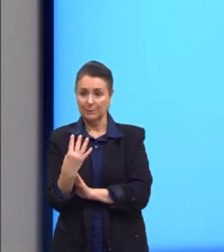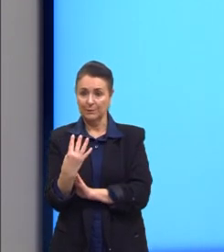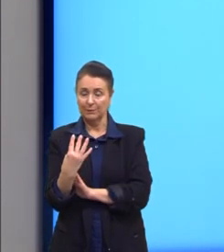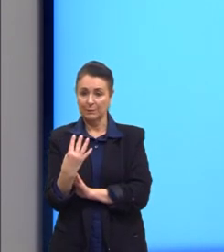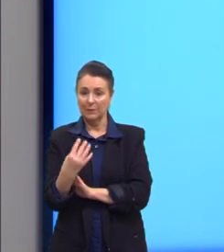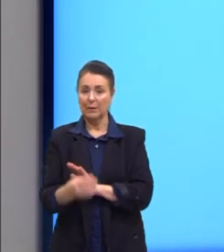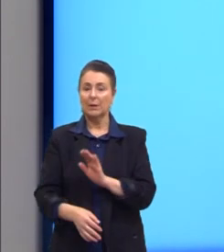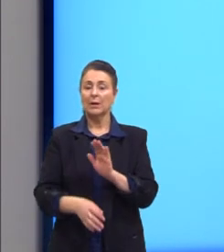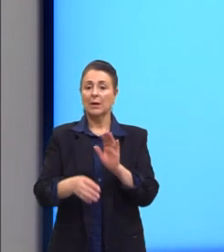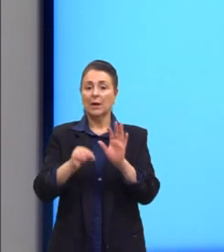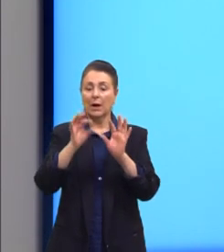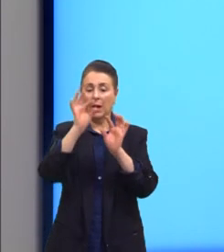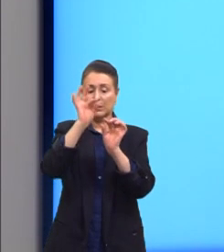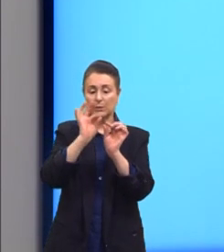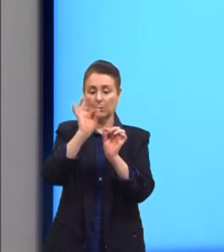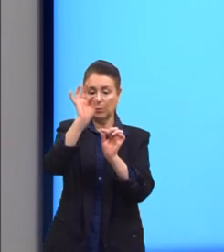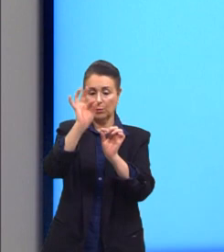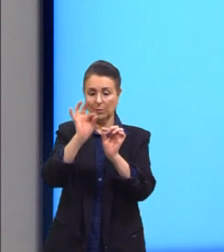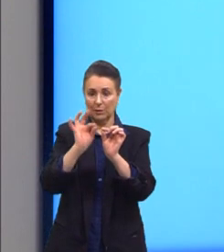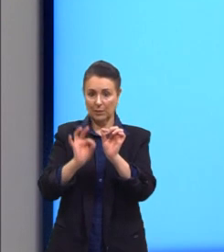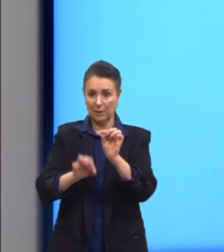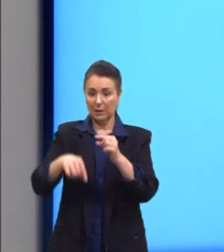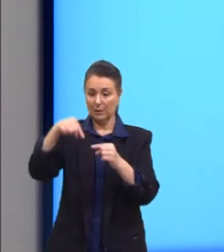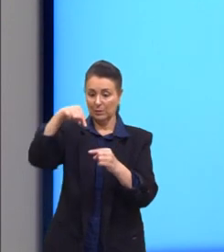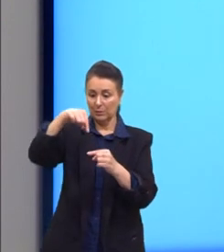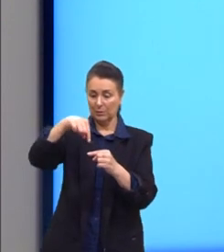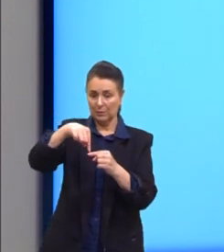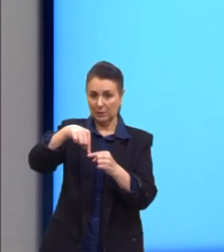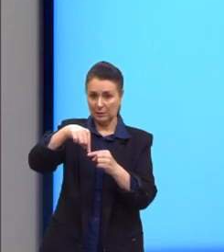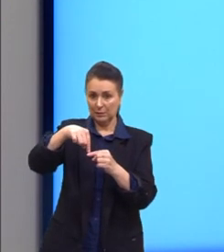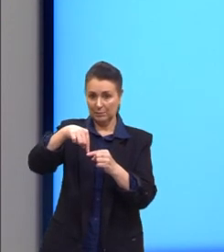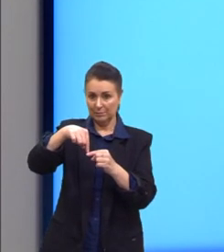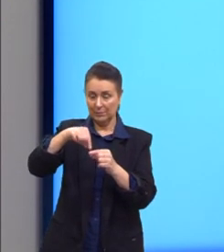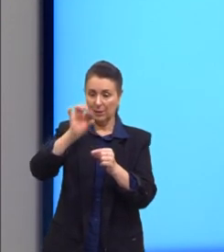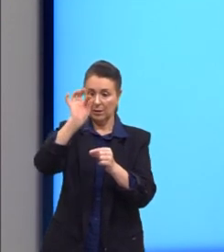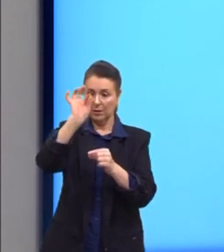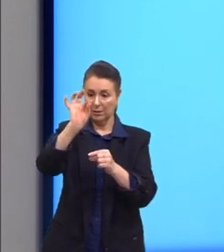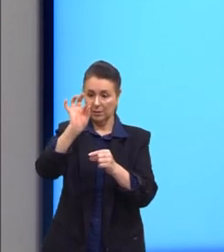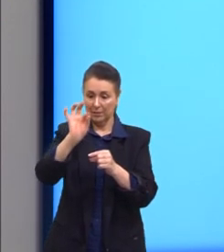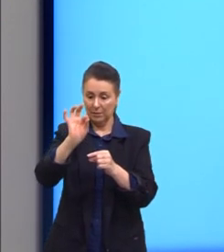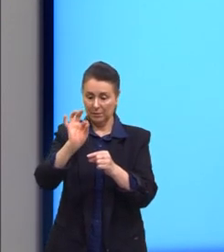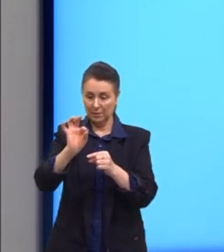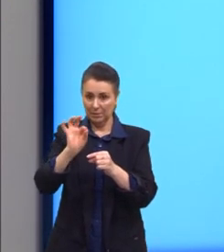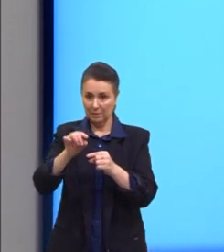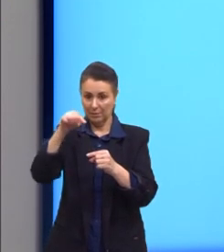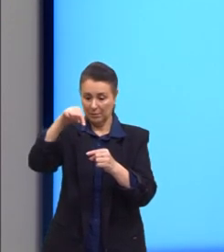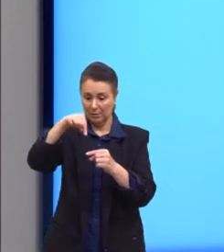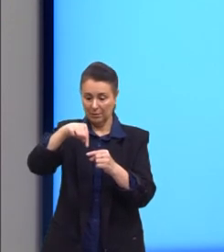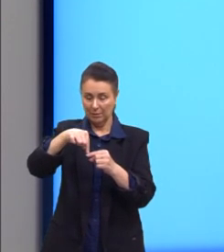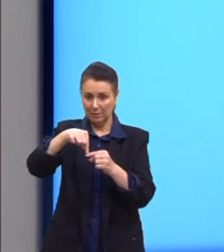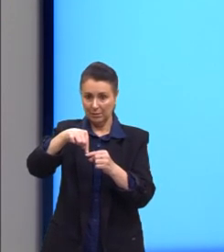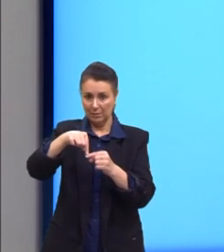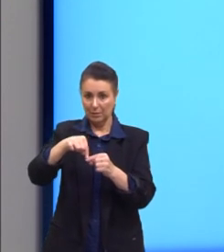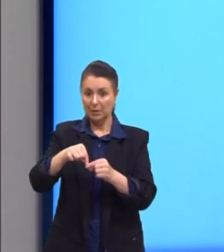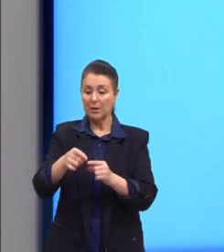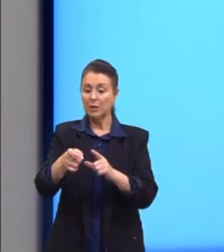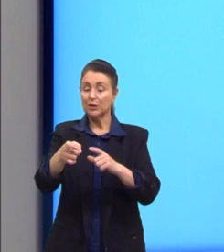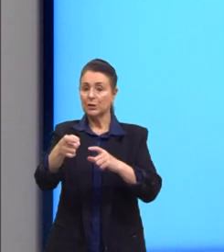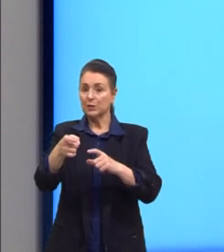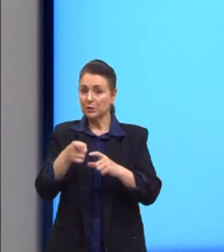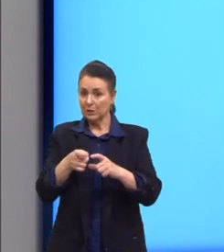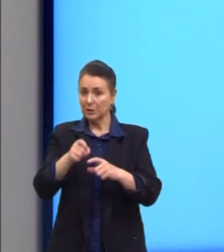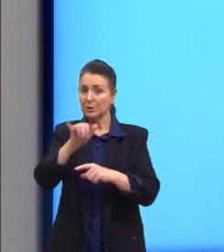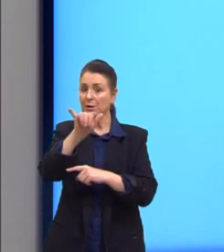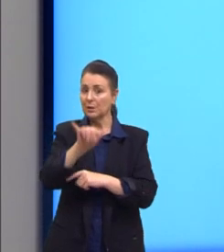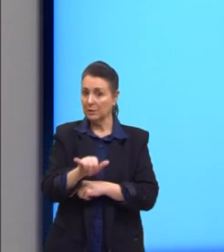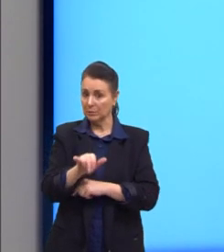As coordenadas, então, do vértice, como são coordenadas de um ponto, nós representamos, né? Por X e